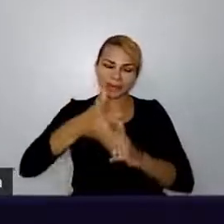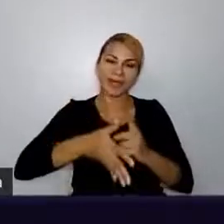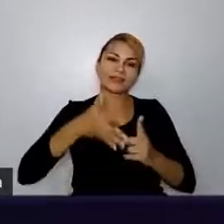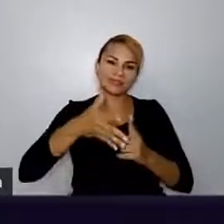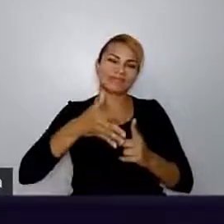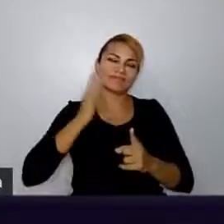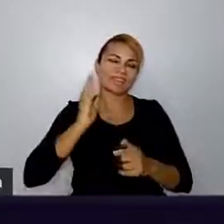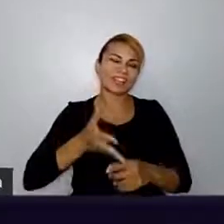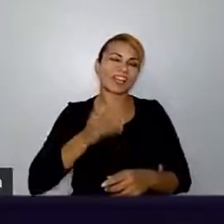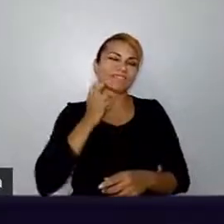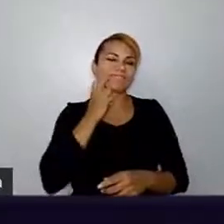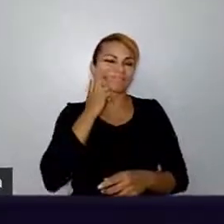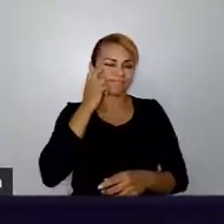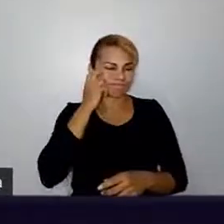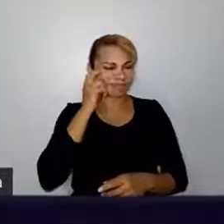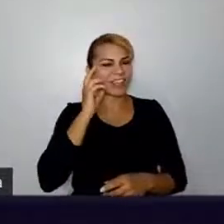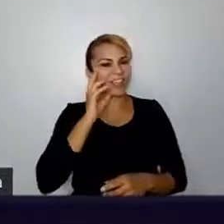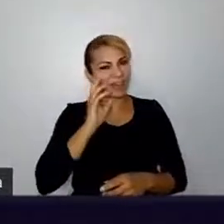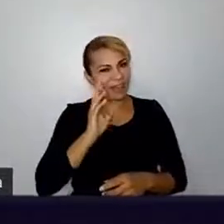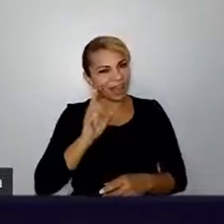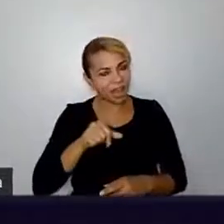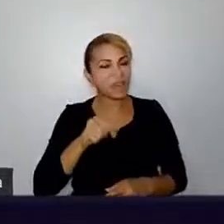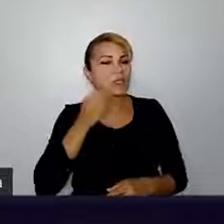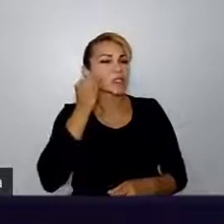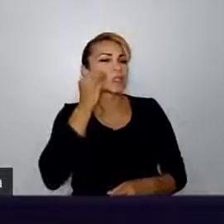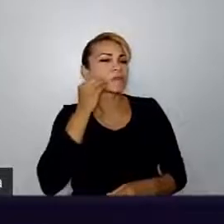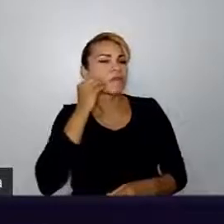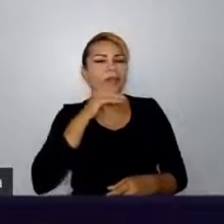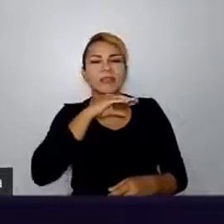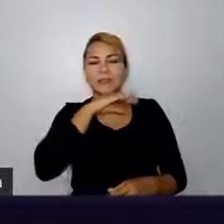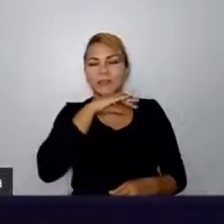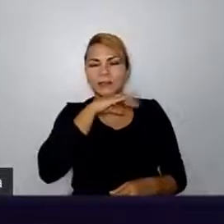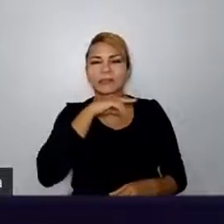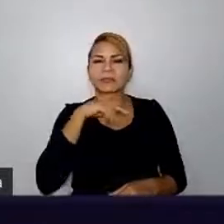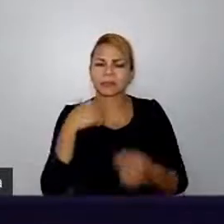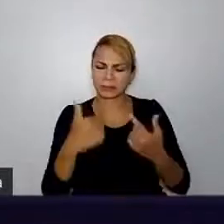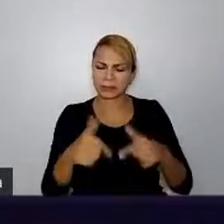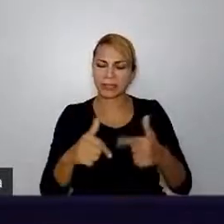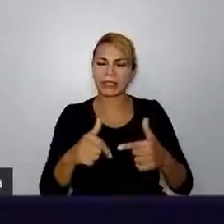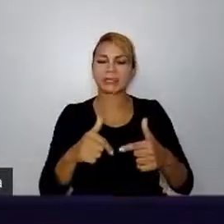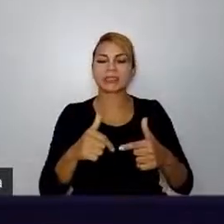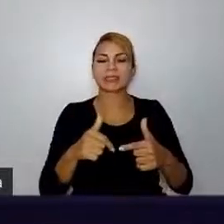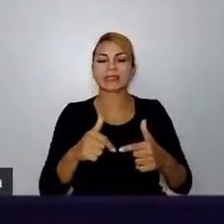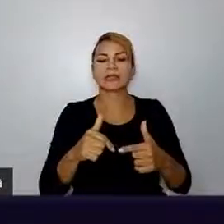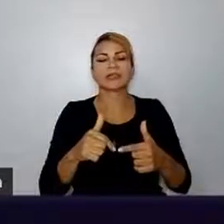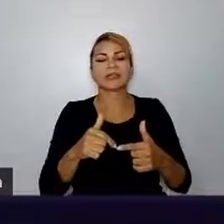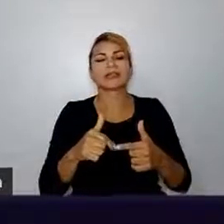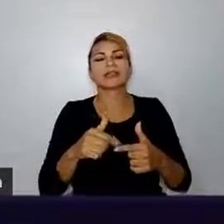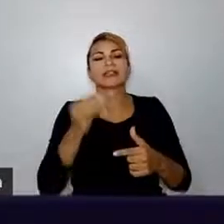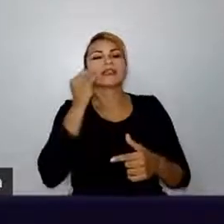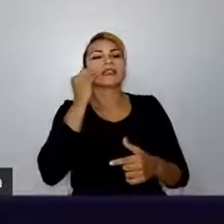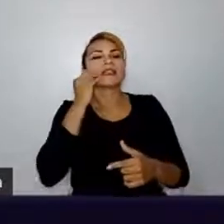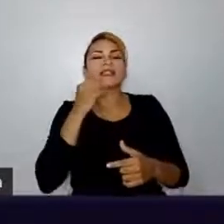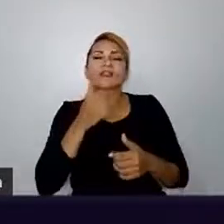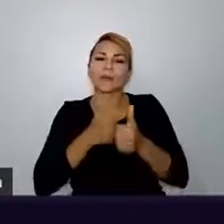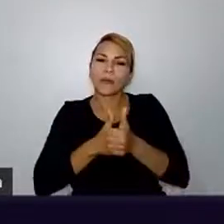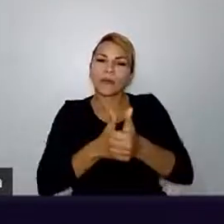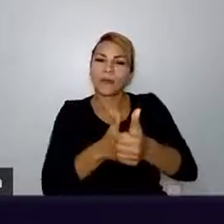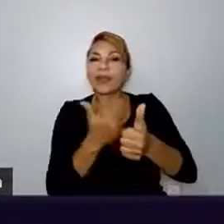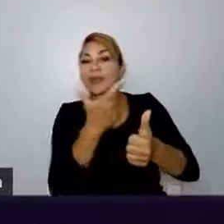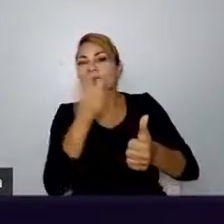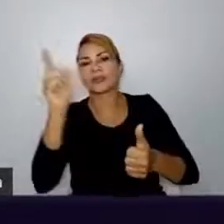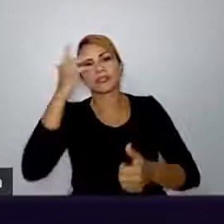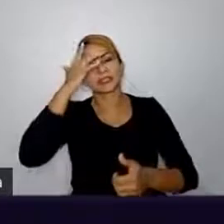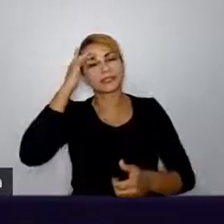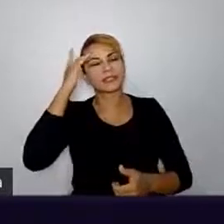ruim no início, porque, sei lá, eu trabalhava bastante tempo tentando, né, acompanhar os outros e eu ficava com aquele sentimento,